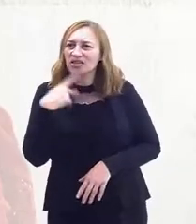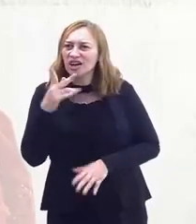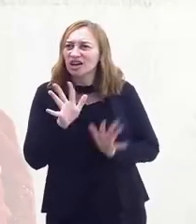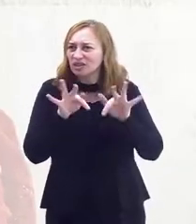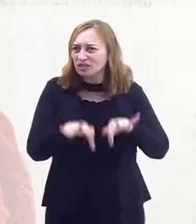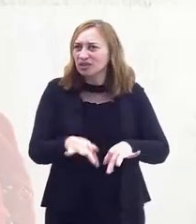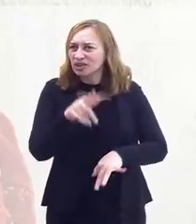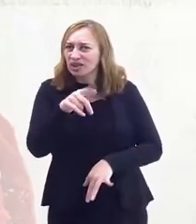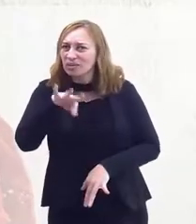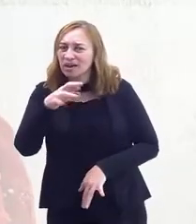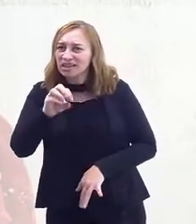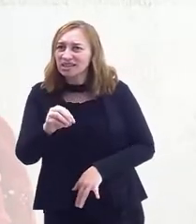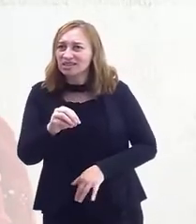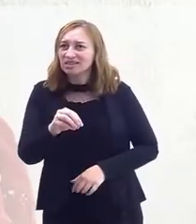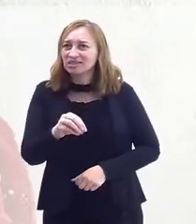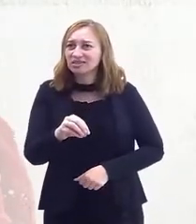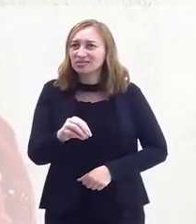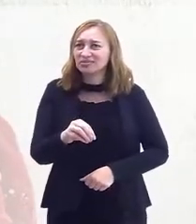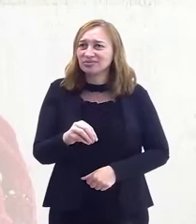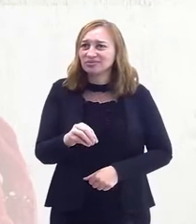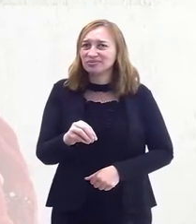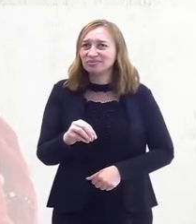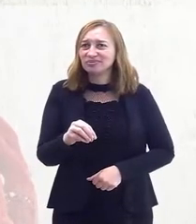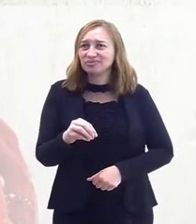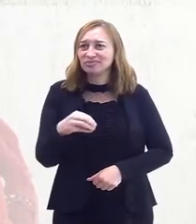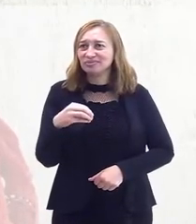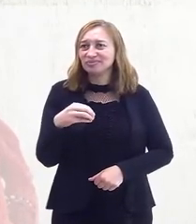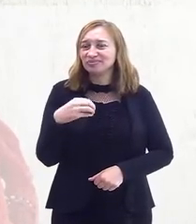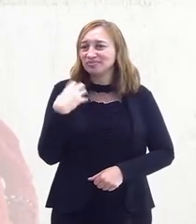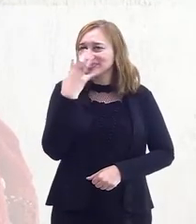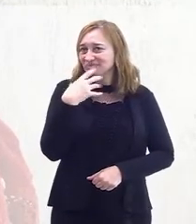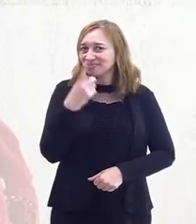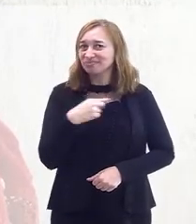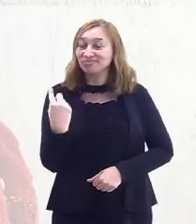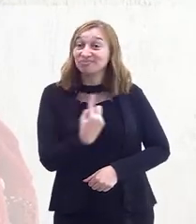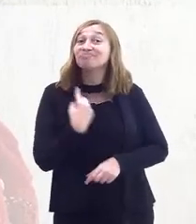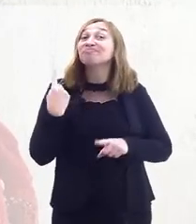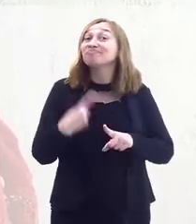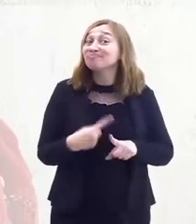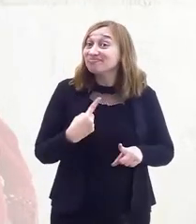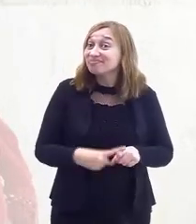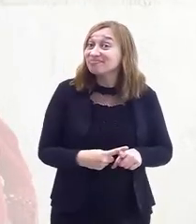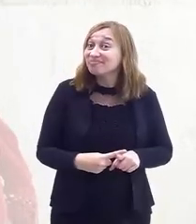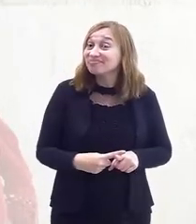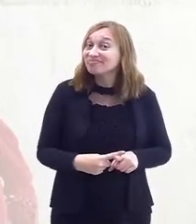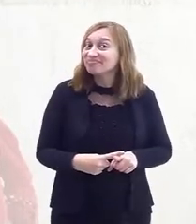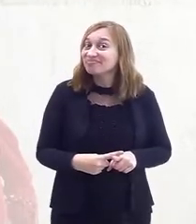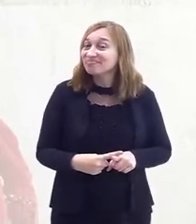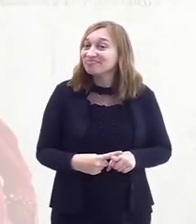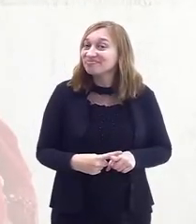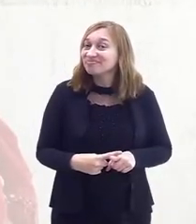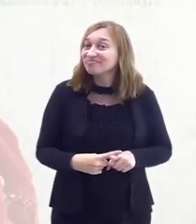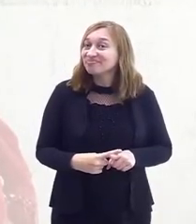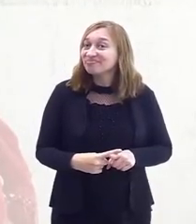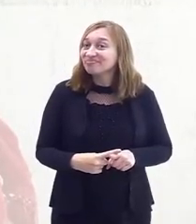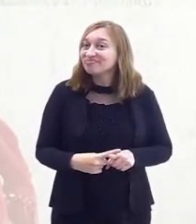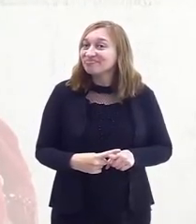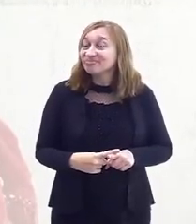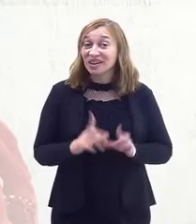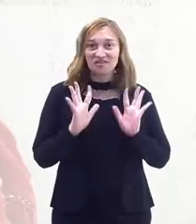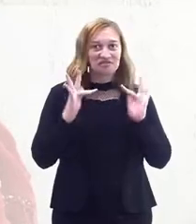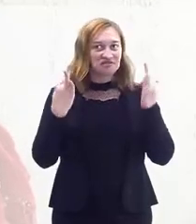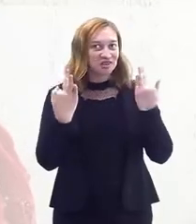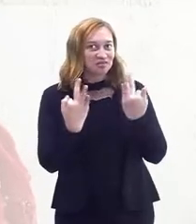Queria dizer que, no finalzinho, o Marcelo vai dar uma palinha para a gente, porque essa